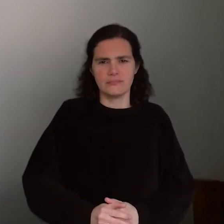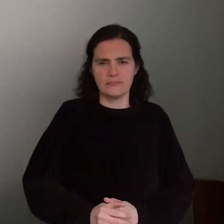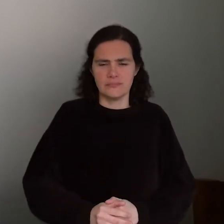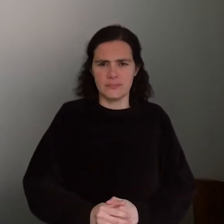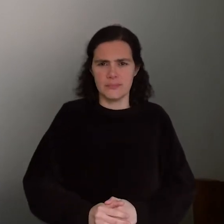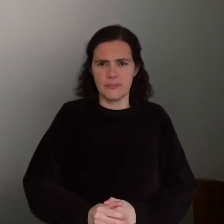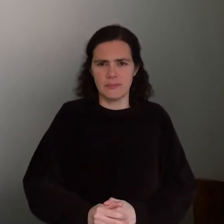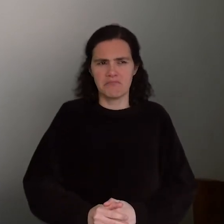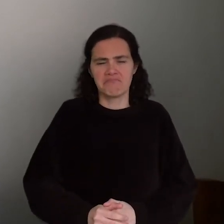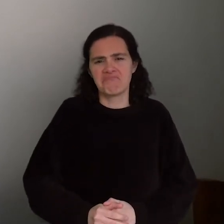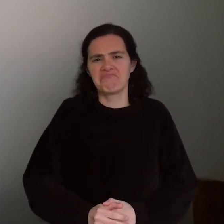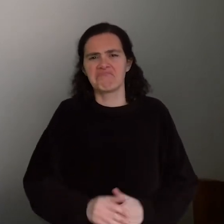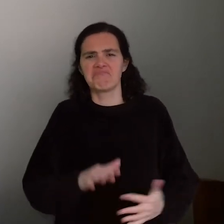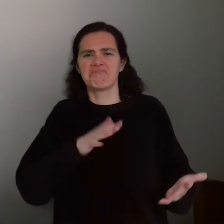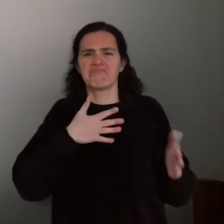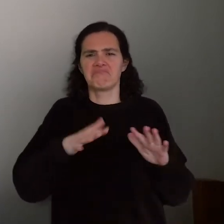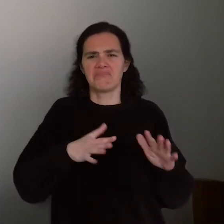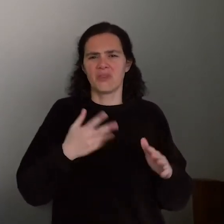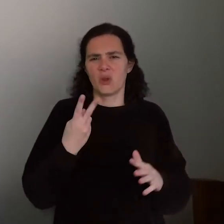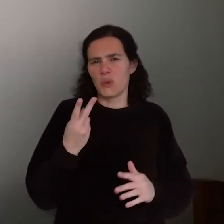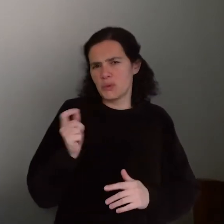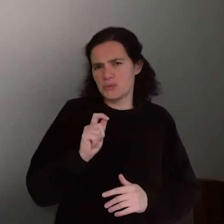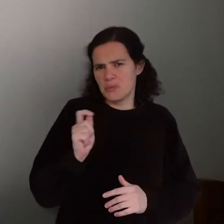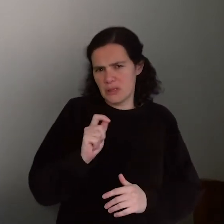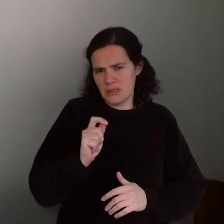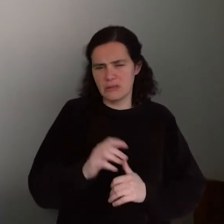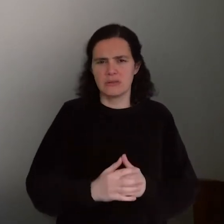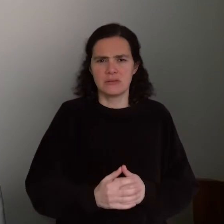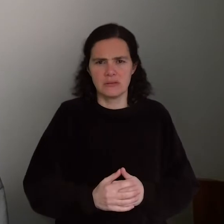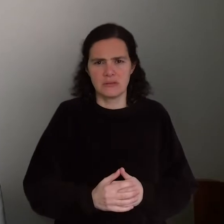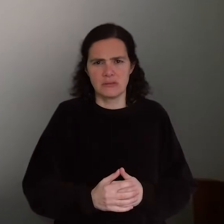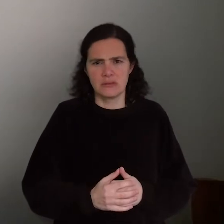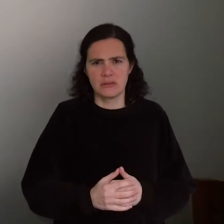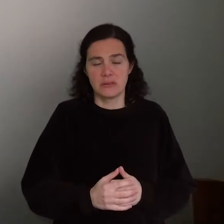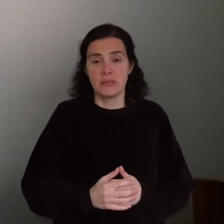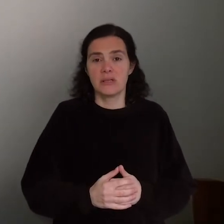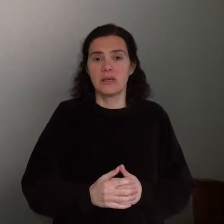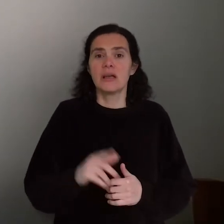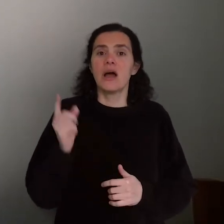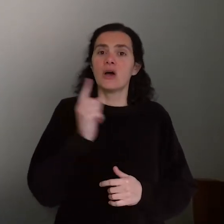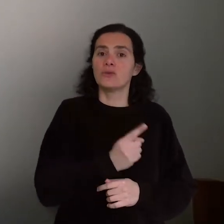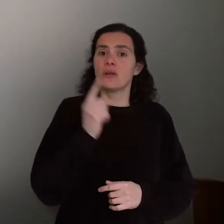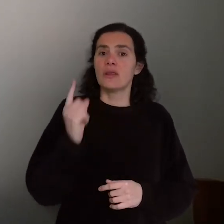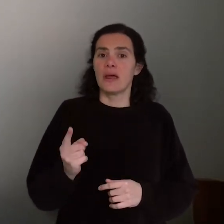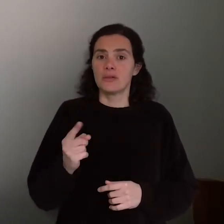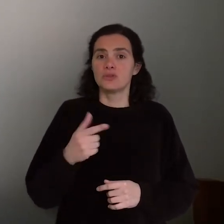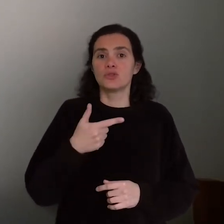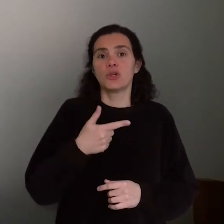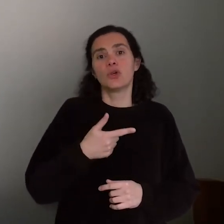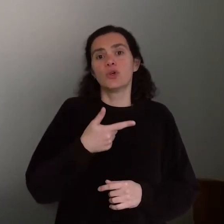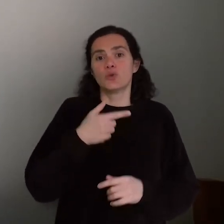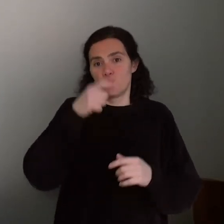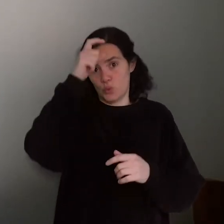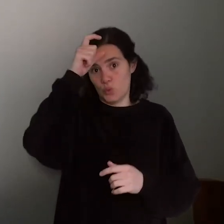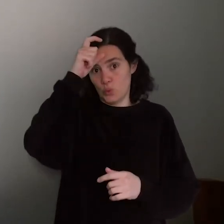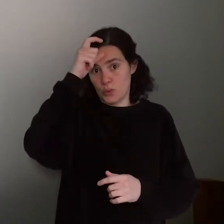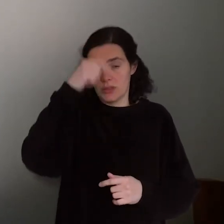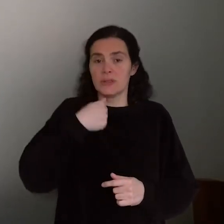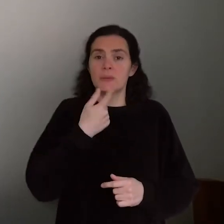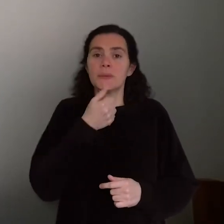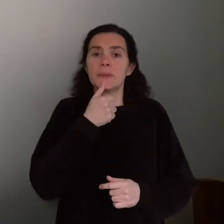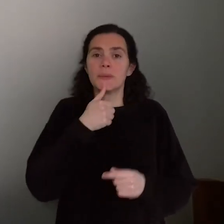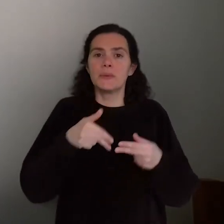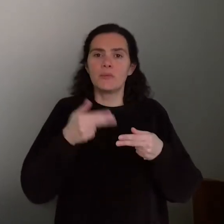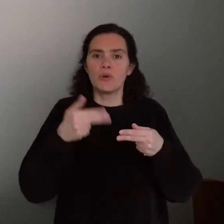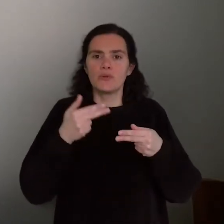Há cerca de dois meses as autoridades gregas, as autoridades turcas decidiram abrir as